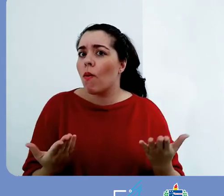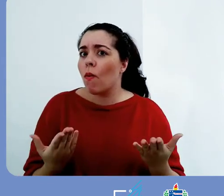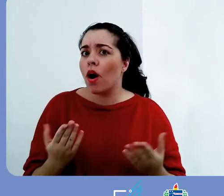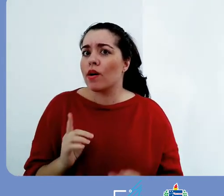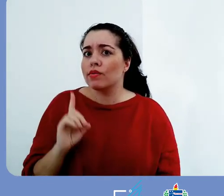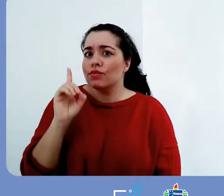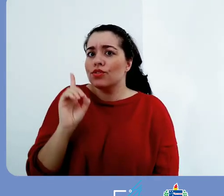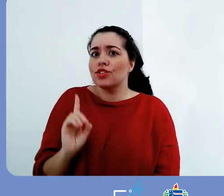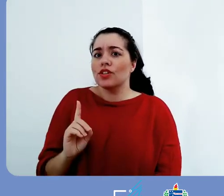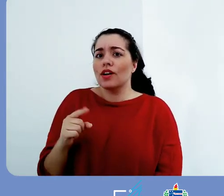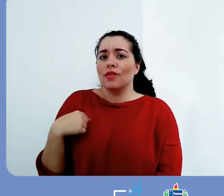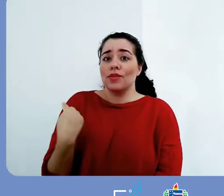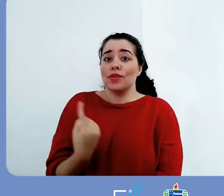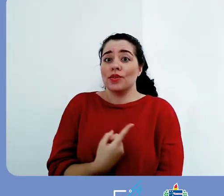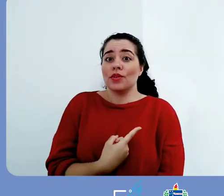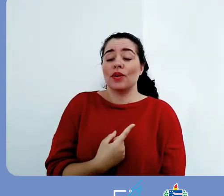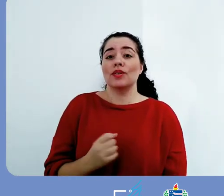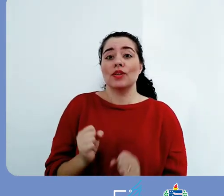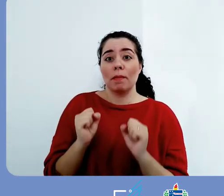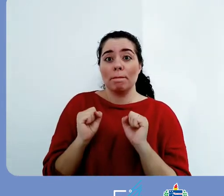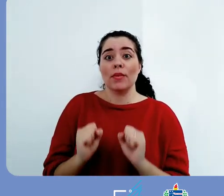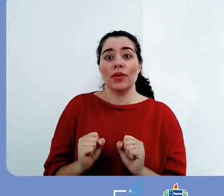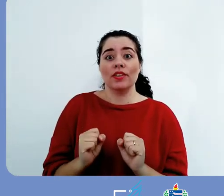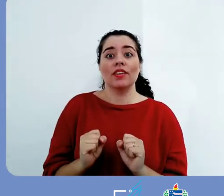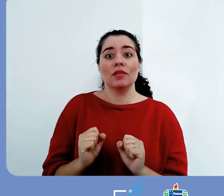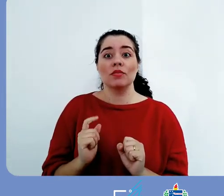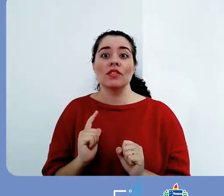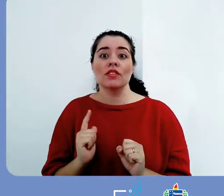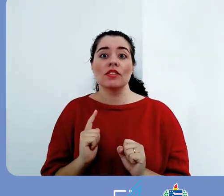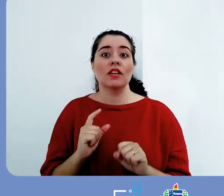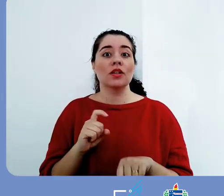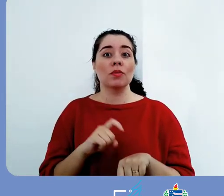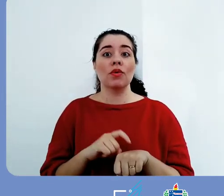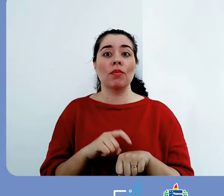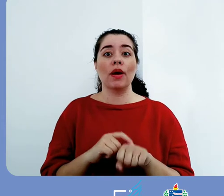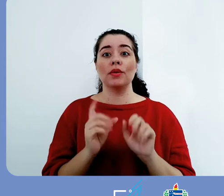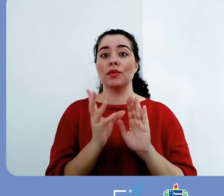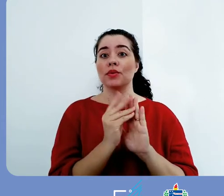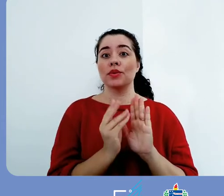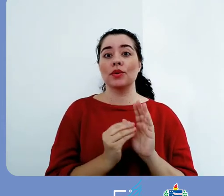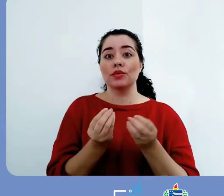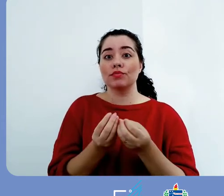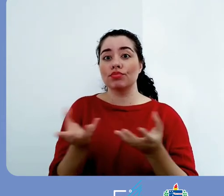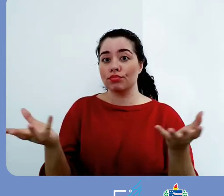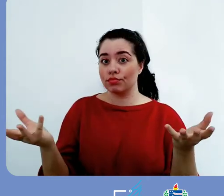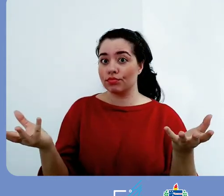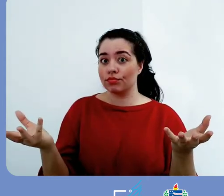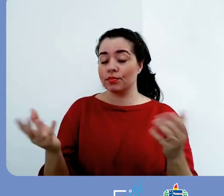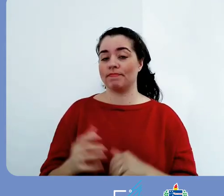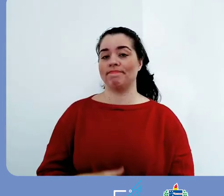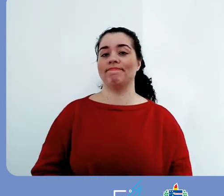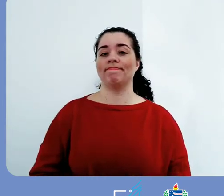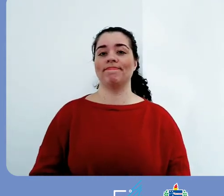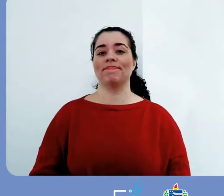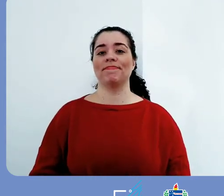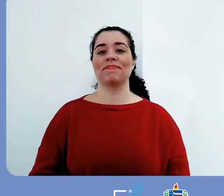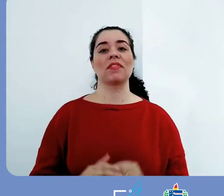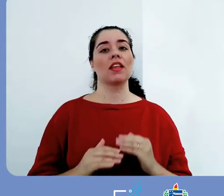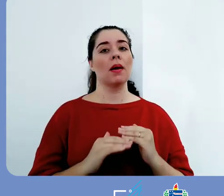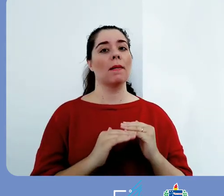temos a possibilidade de fornecer quando disponibilizamos esses materiais. Bom, por padrão,